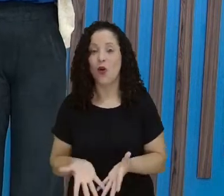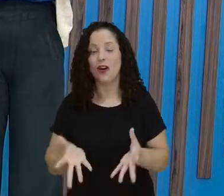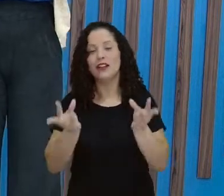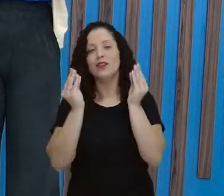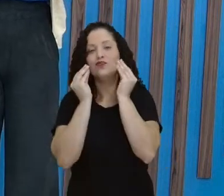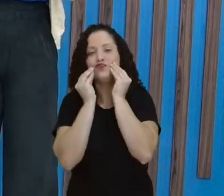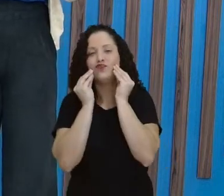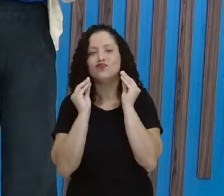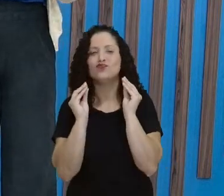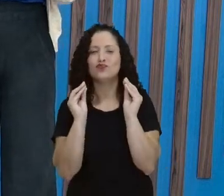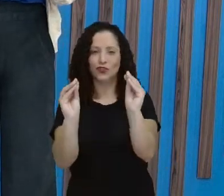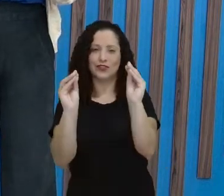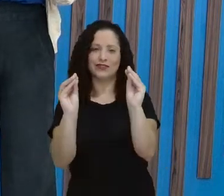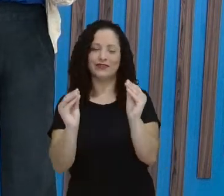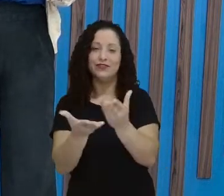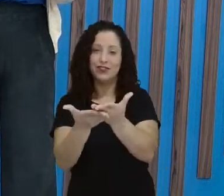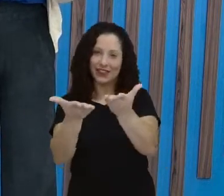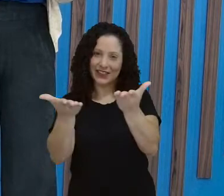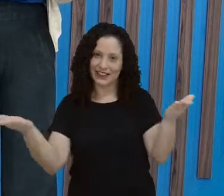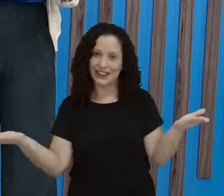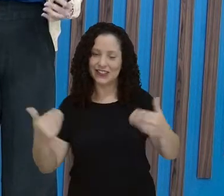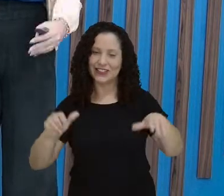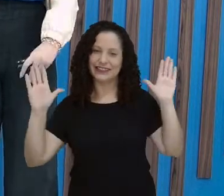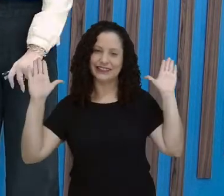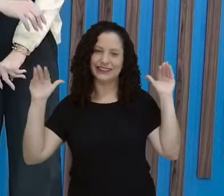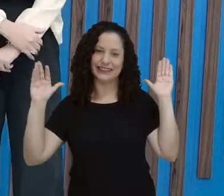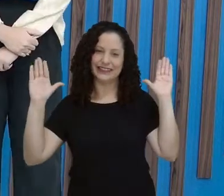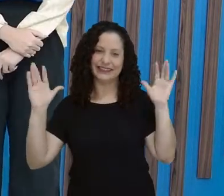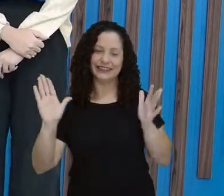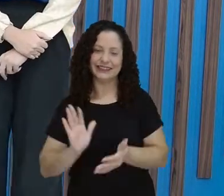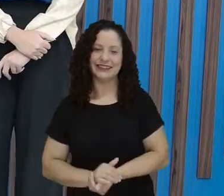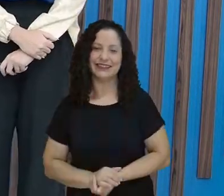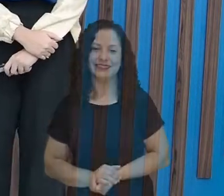eu vou dar, mandando um beijo pra vocês e um tchau, tchau.